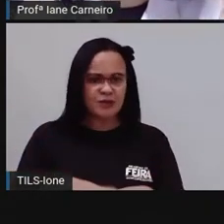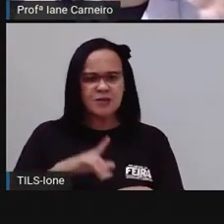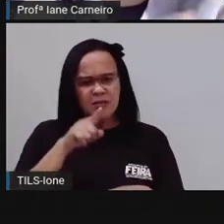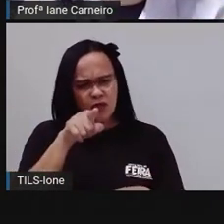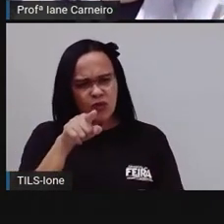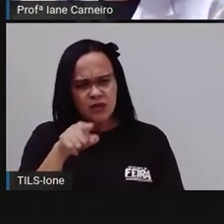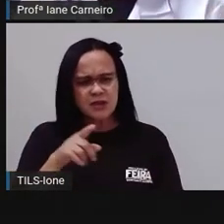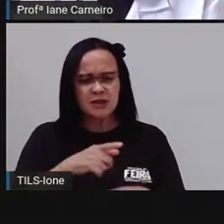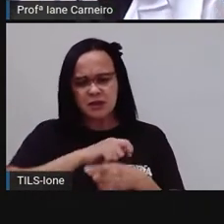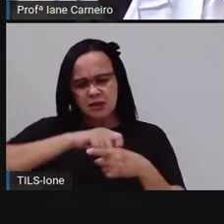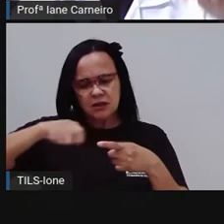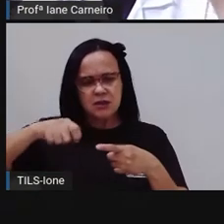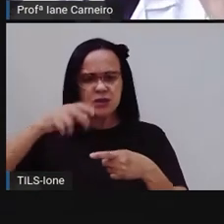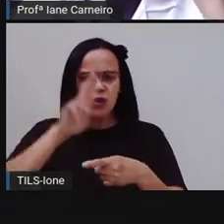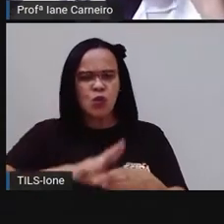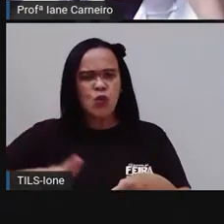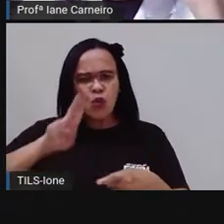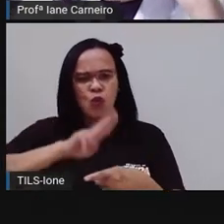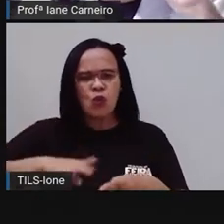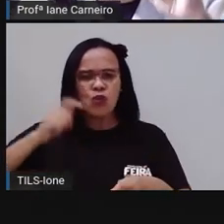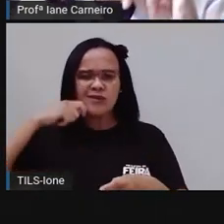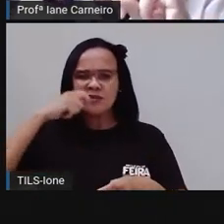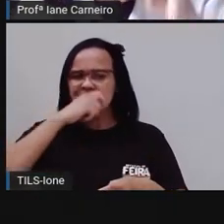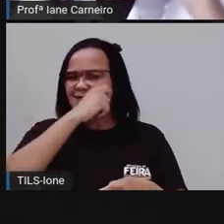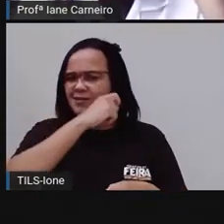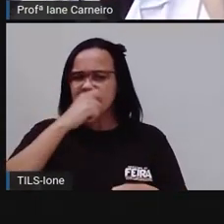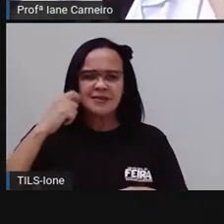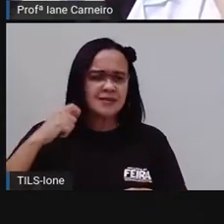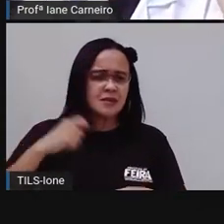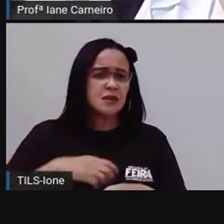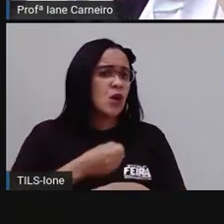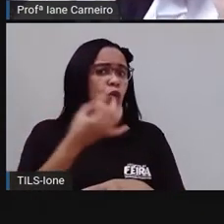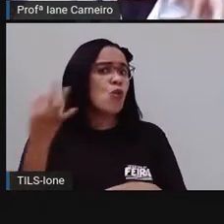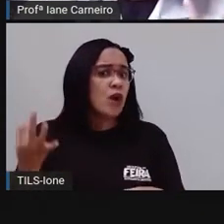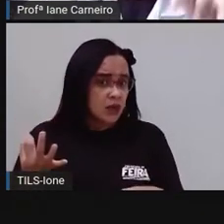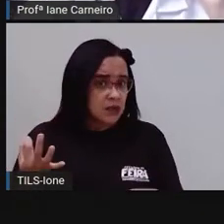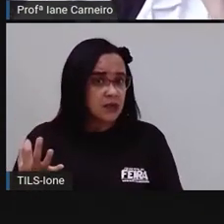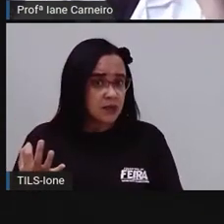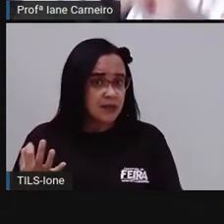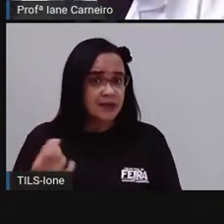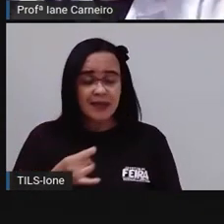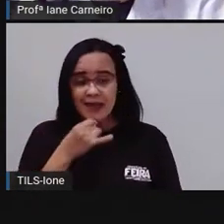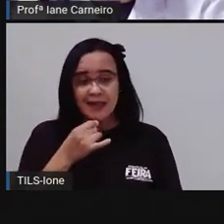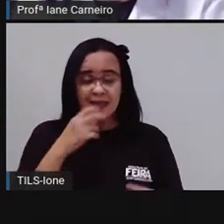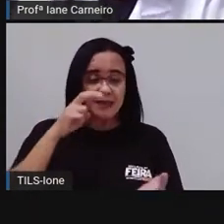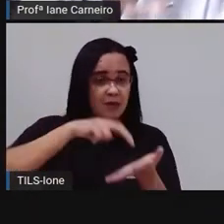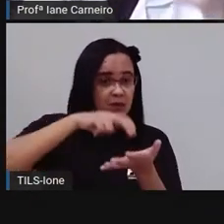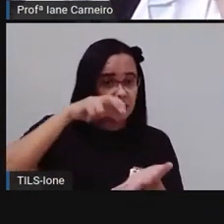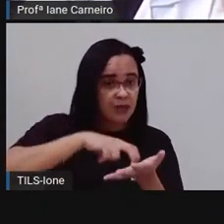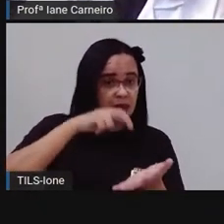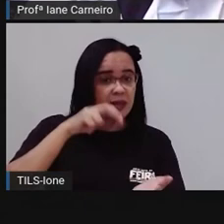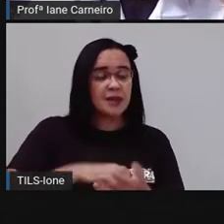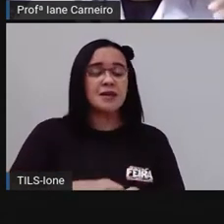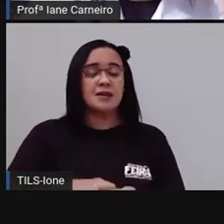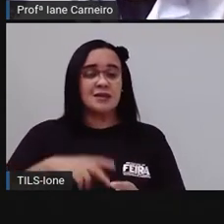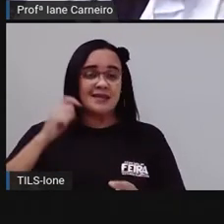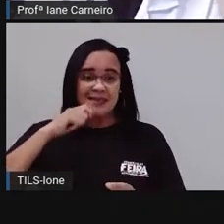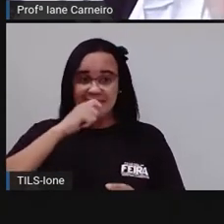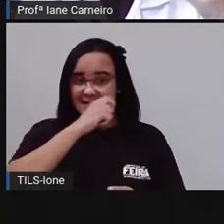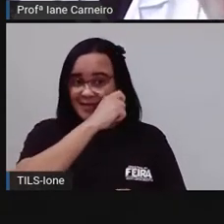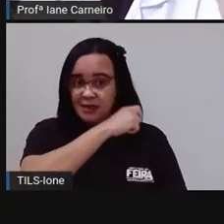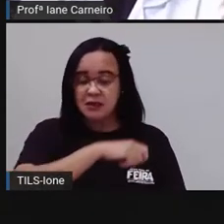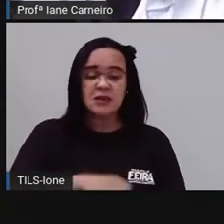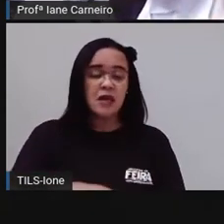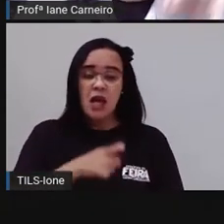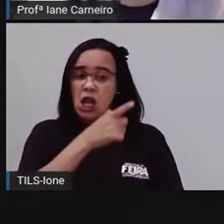você usa o creme dental? Então, ó, se você tomou café, depois você tomou café da manhã, escova o dente. Se você lanchou, depois